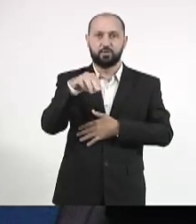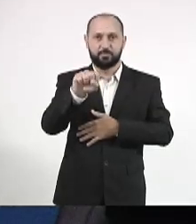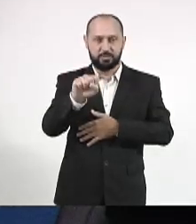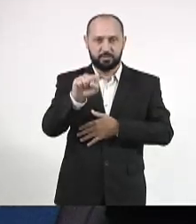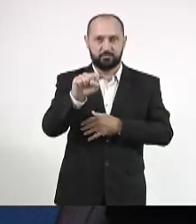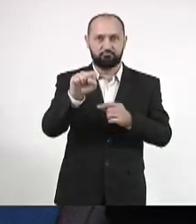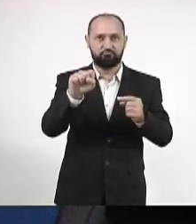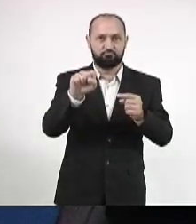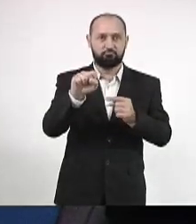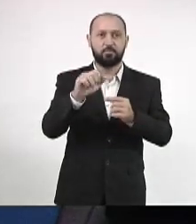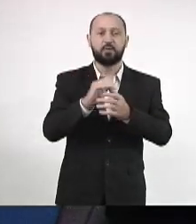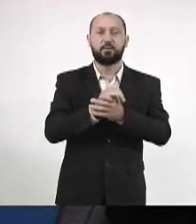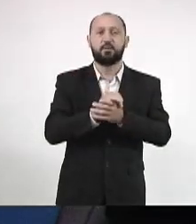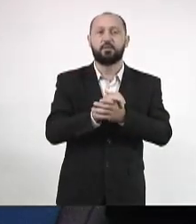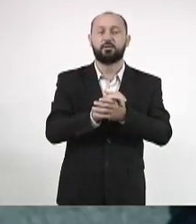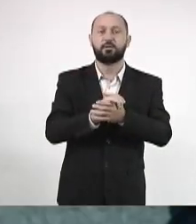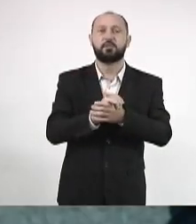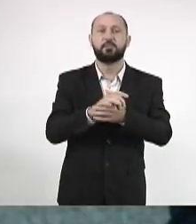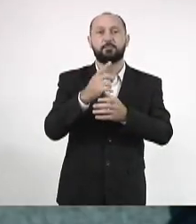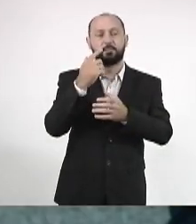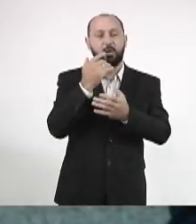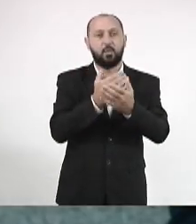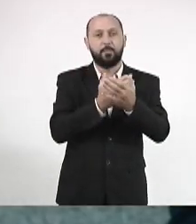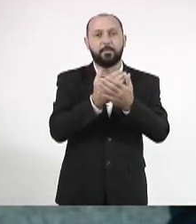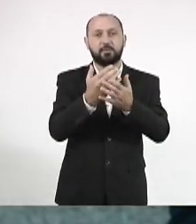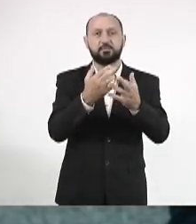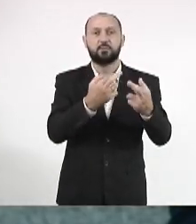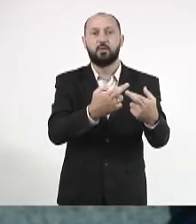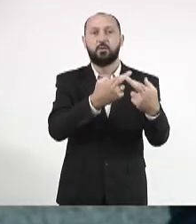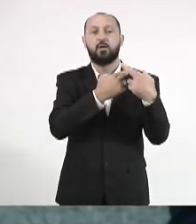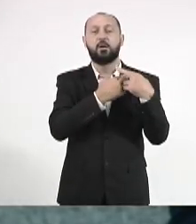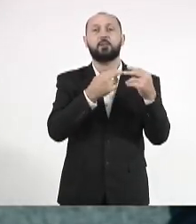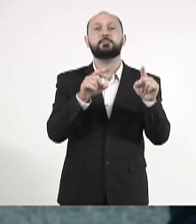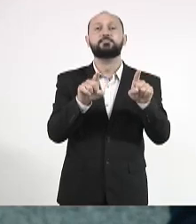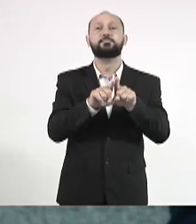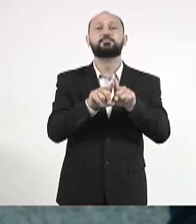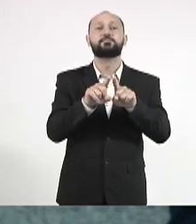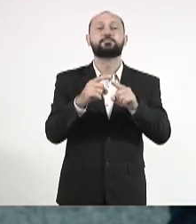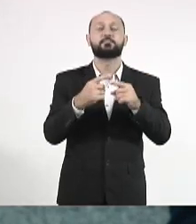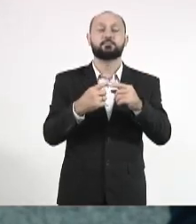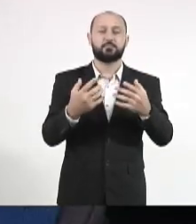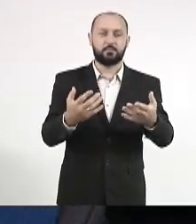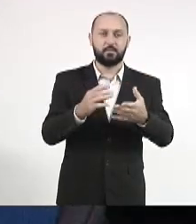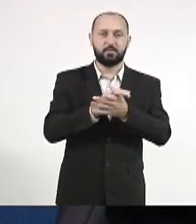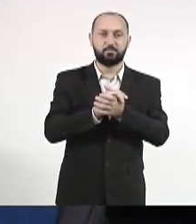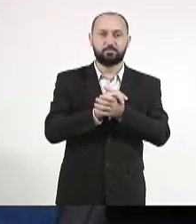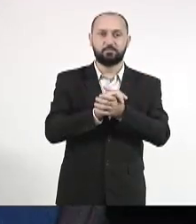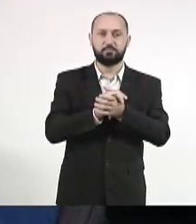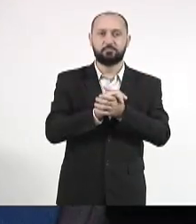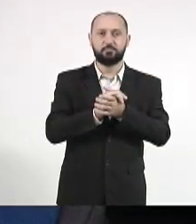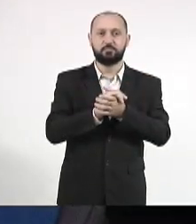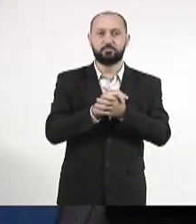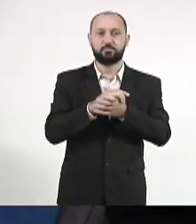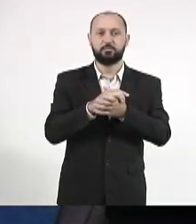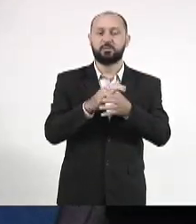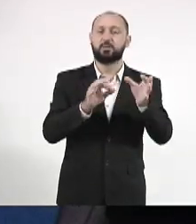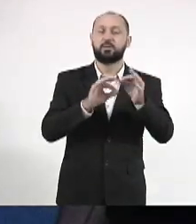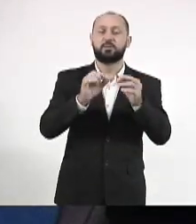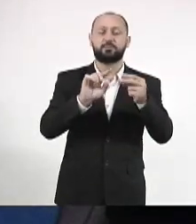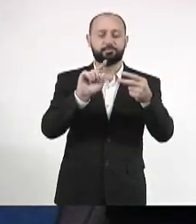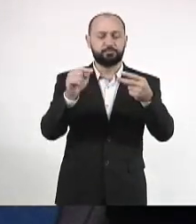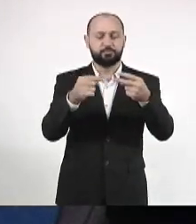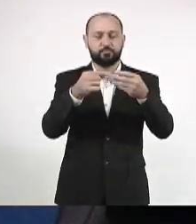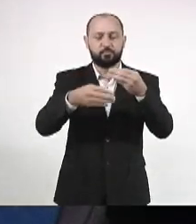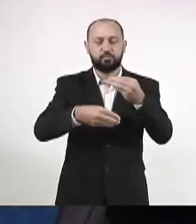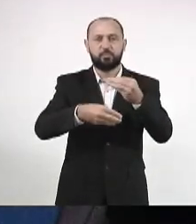e que a GEMES possa estar assumindo essa parte também, porque eu queria botar mais, colocar mais um negócio